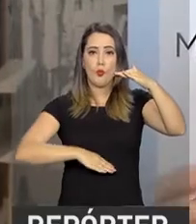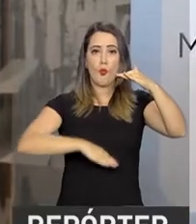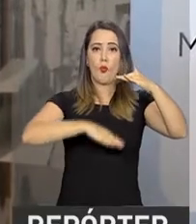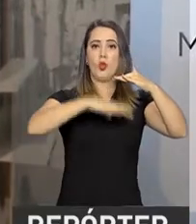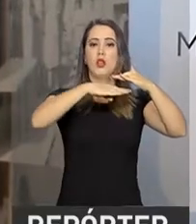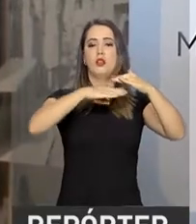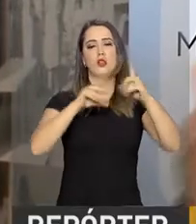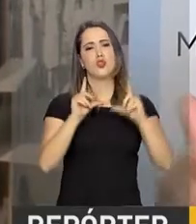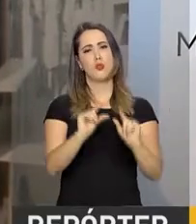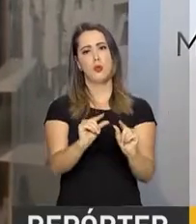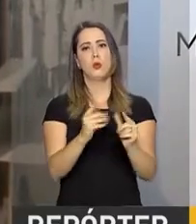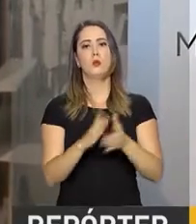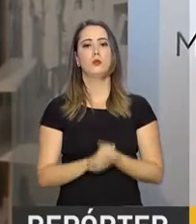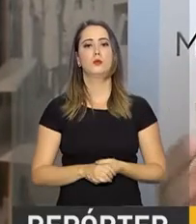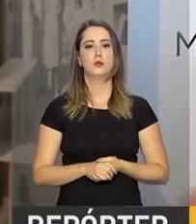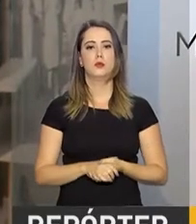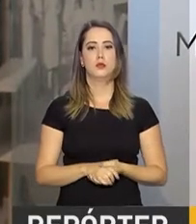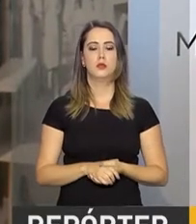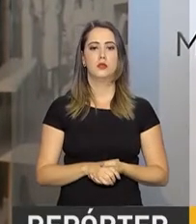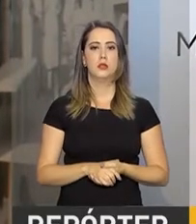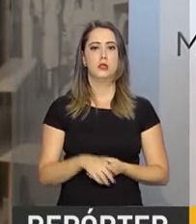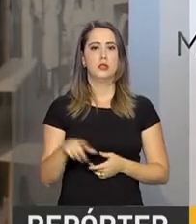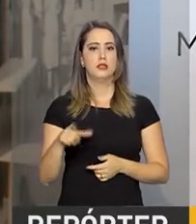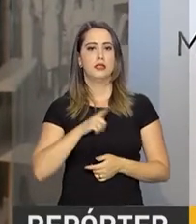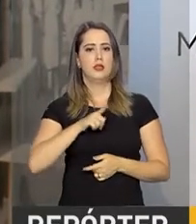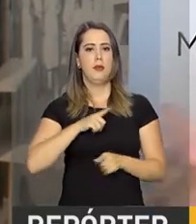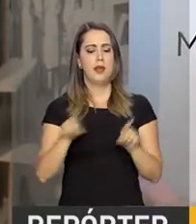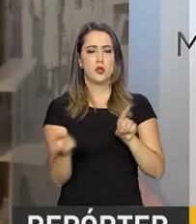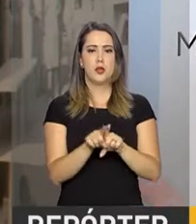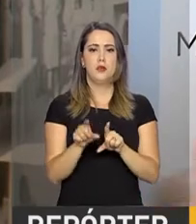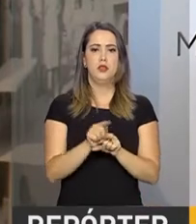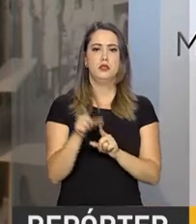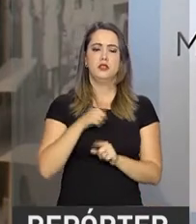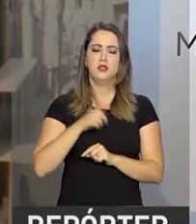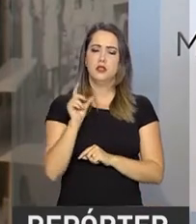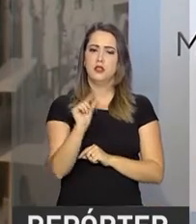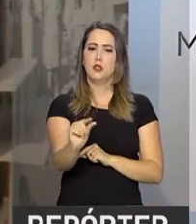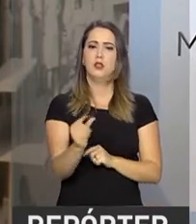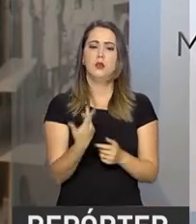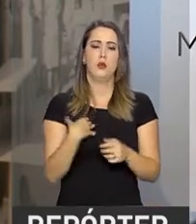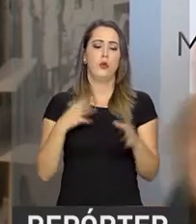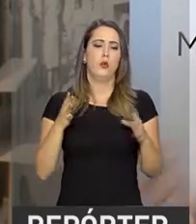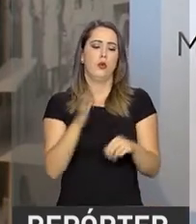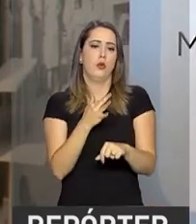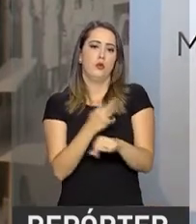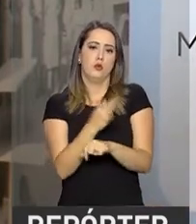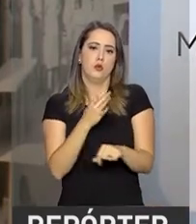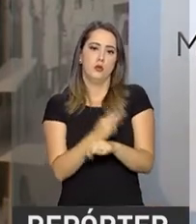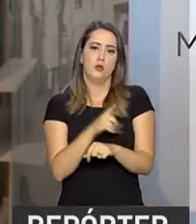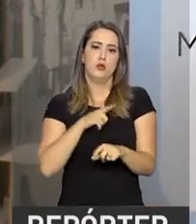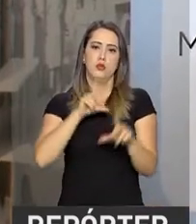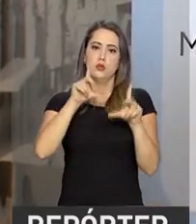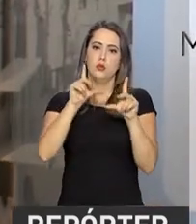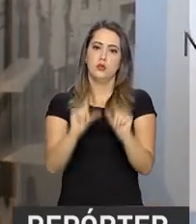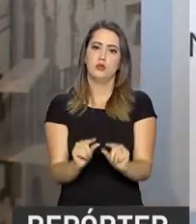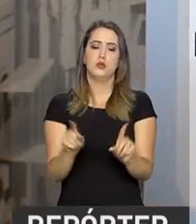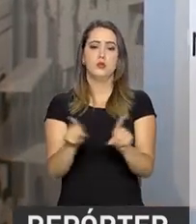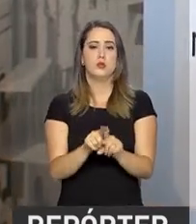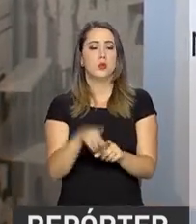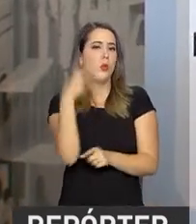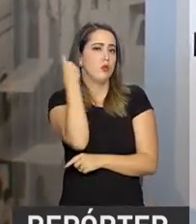Nesse período que junta inverno, férias e períodos de festas, você tem uma redução natural